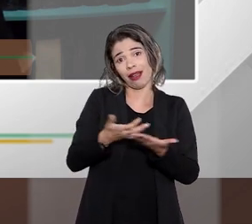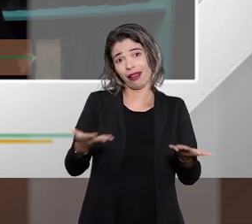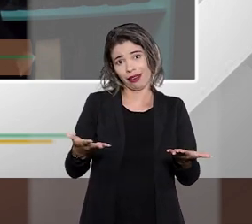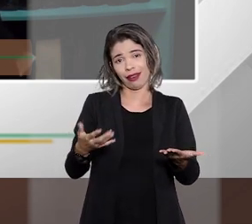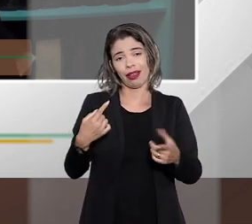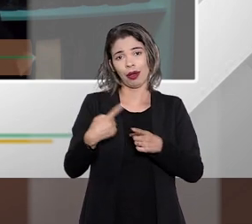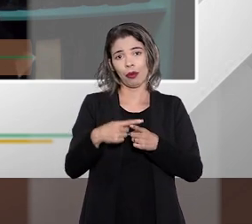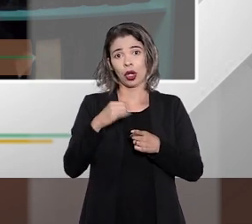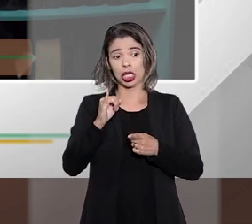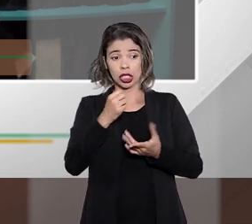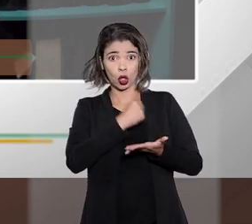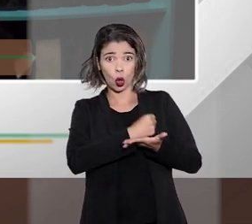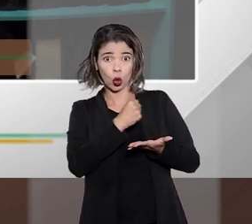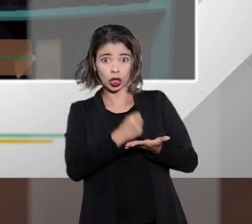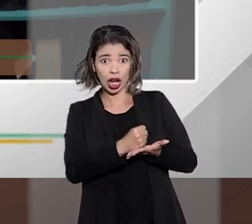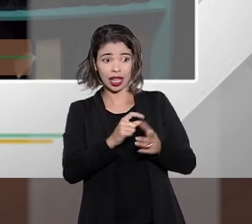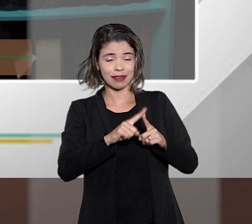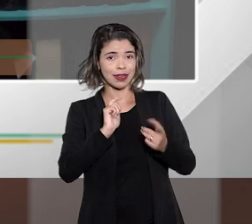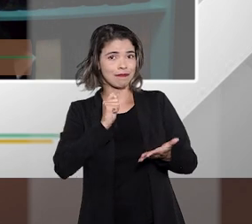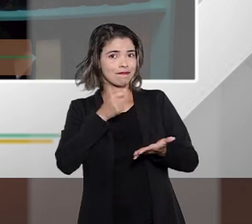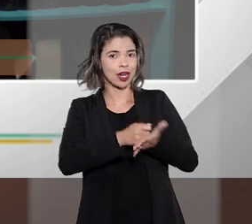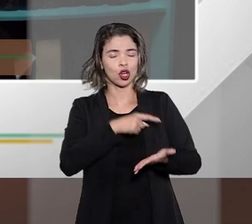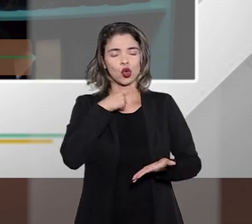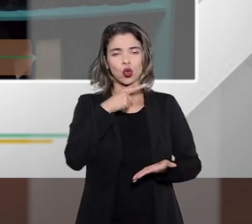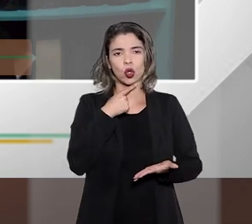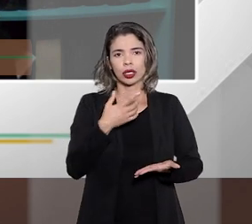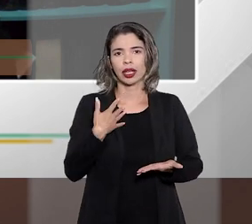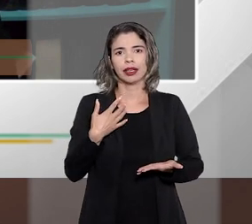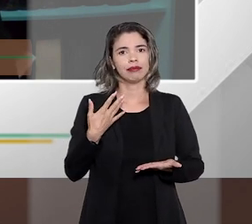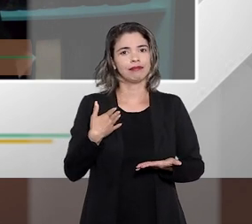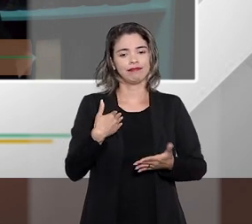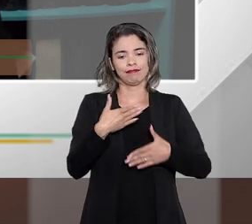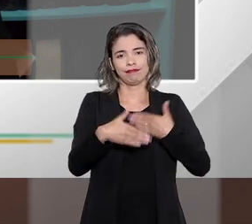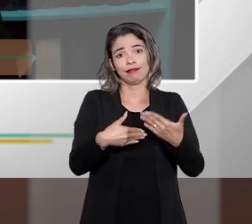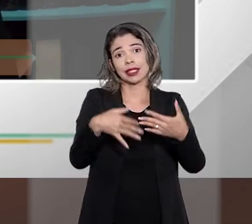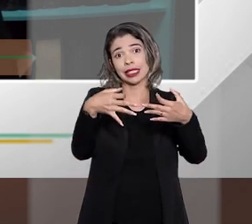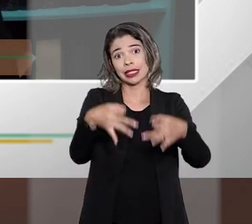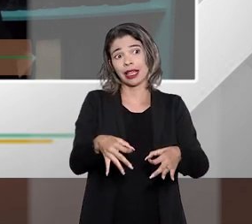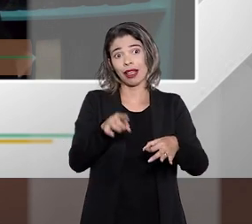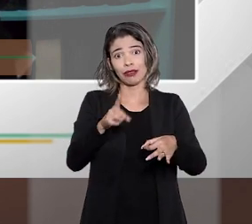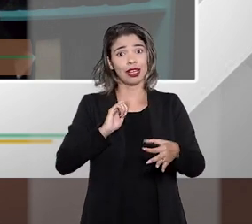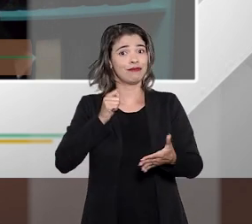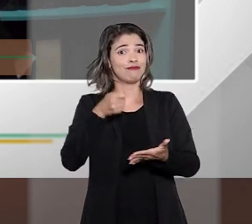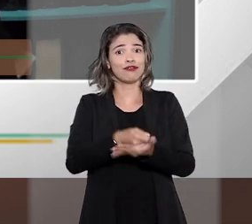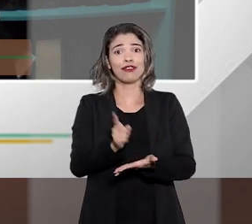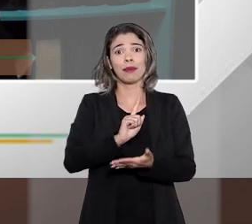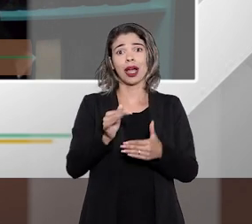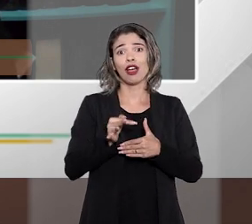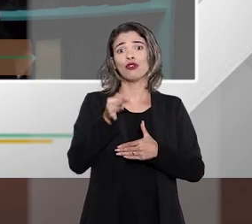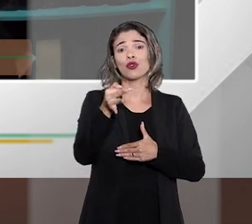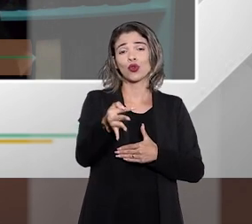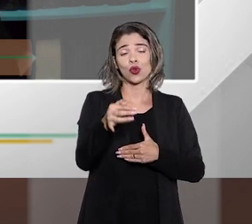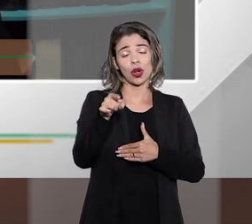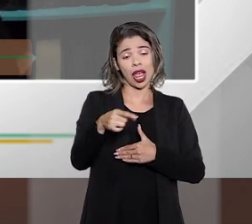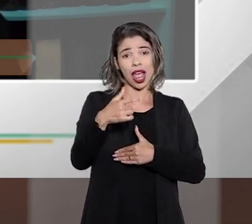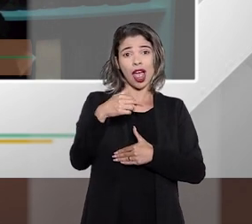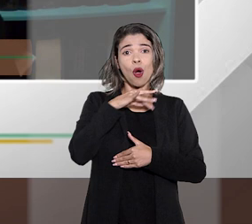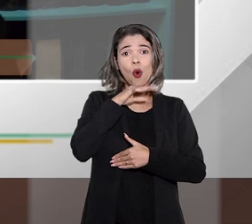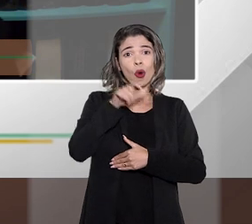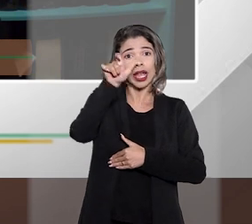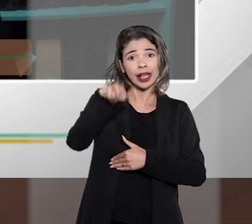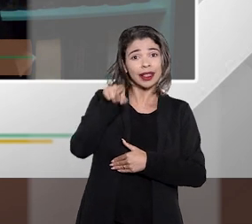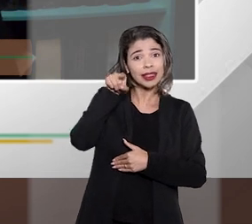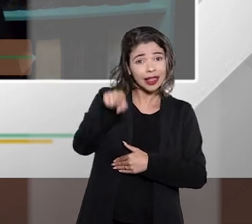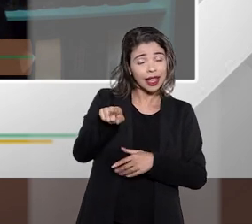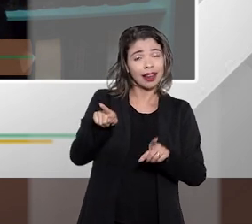uma bomba relógio ele contratar sem ter as condições porque provavelmente é quase certo que ele não vai pagar isso vai ser ruim para